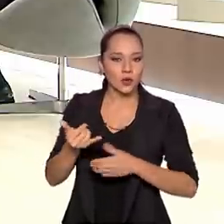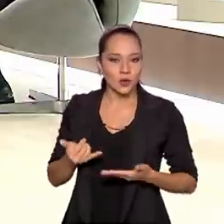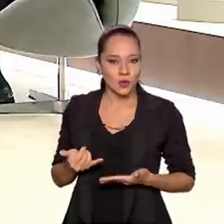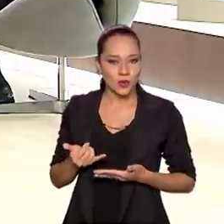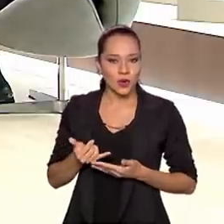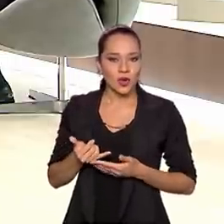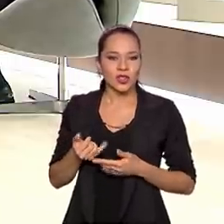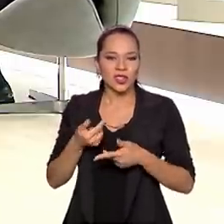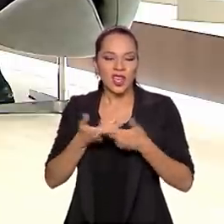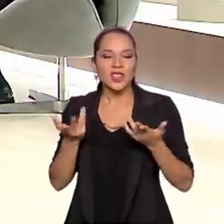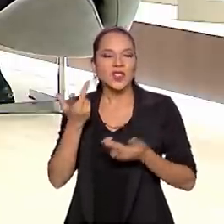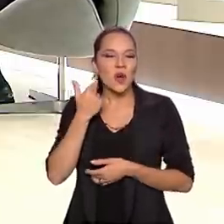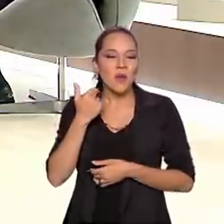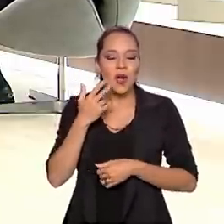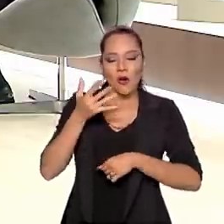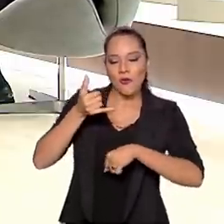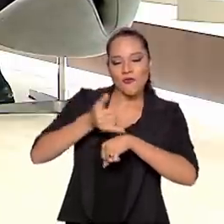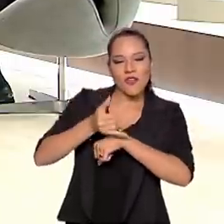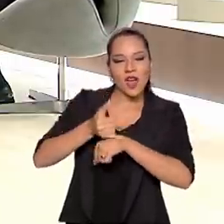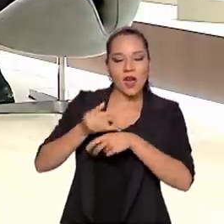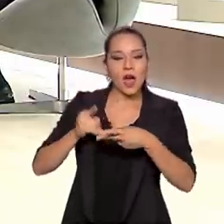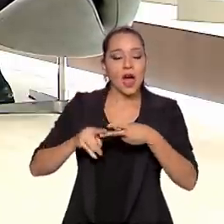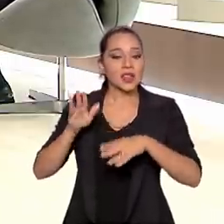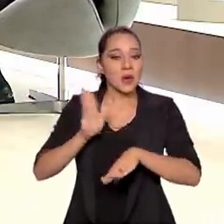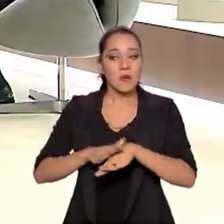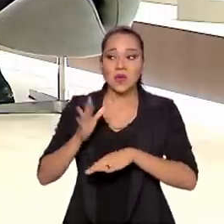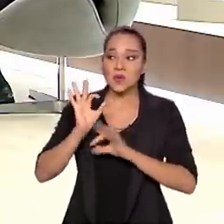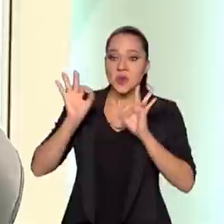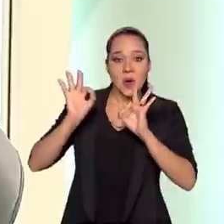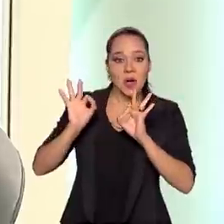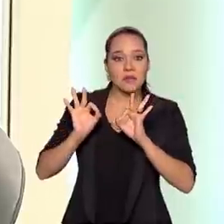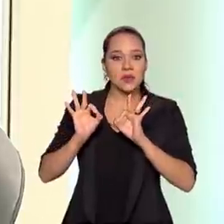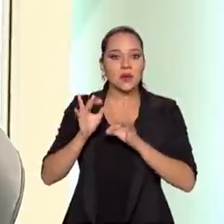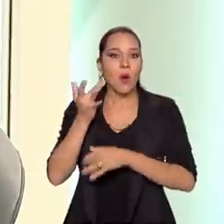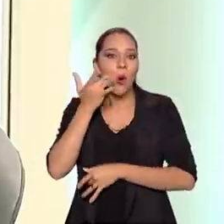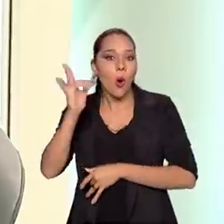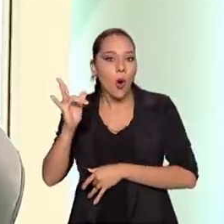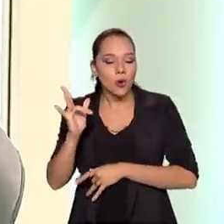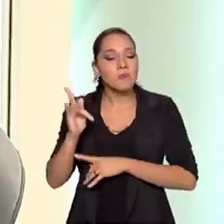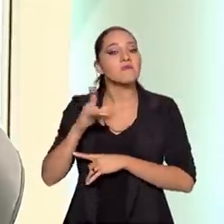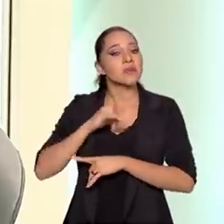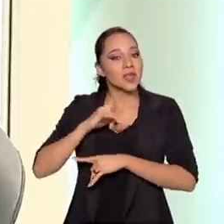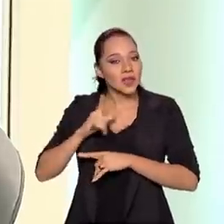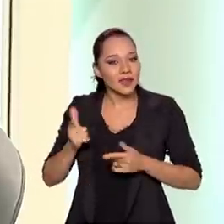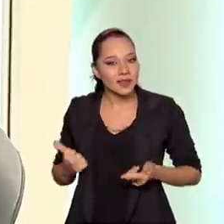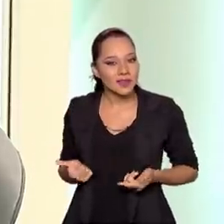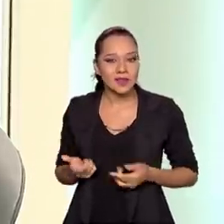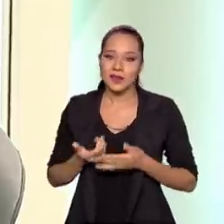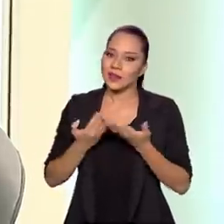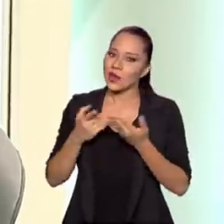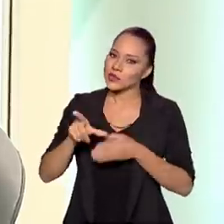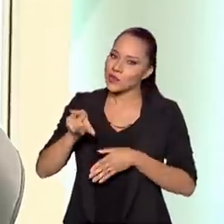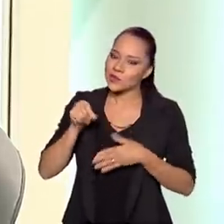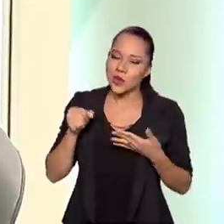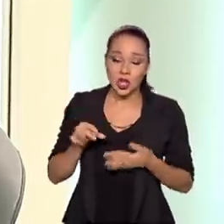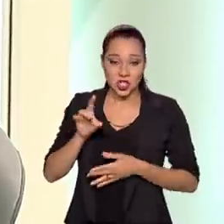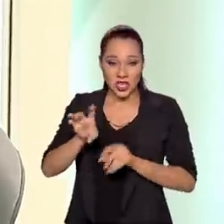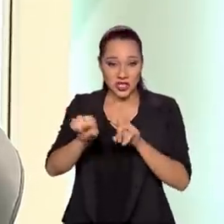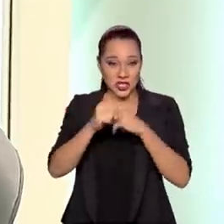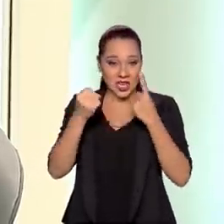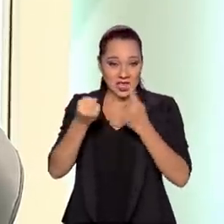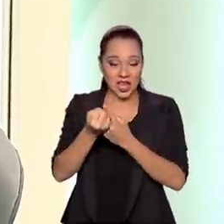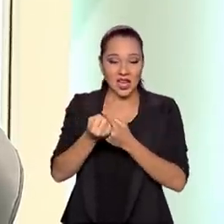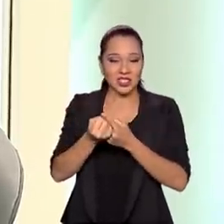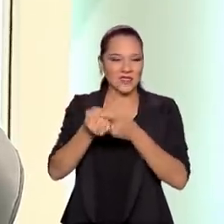Desde bens minerais mais comuns, como o minério de ferro, até aqueles mais nobres, edifícios como o ouro. Então, essa opção, a não ser que a sociedade